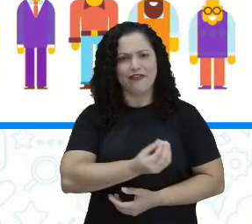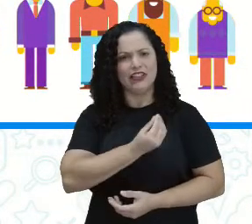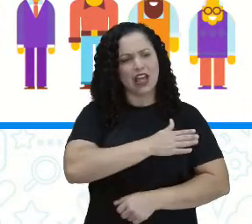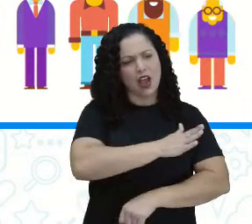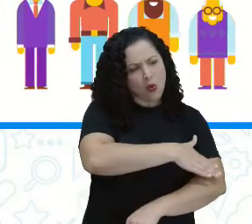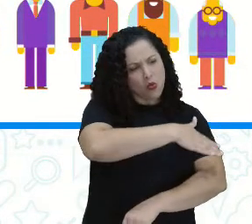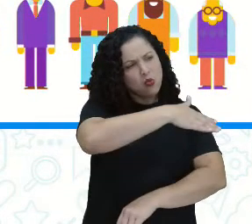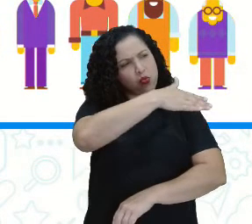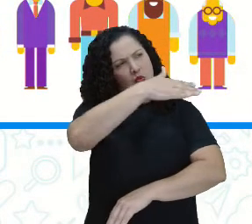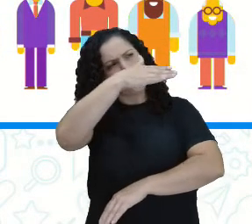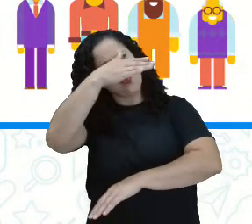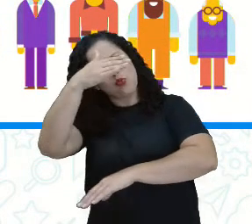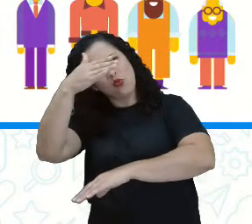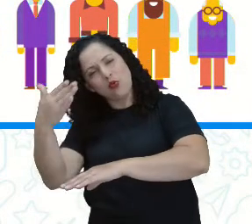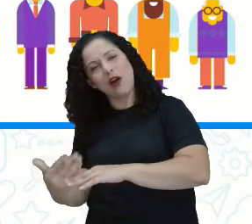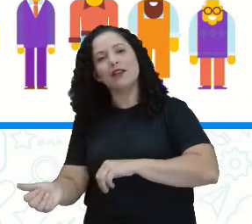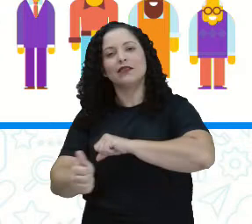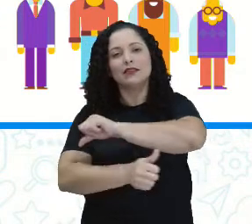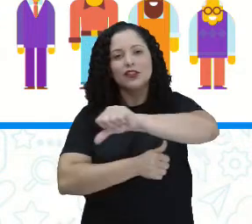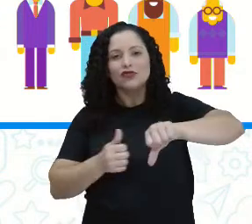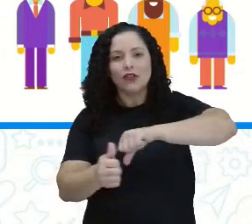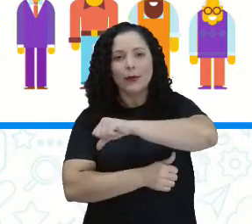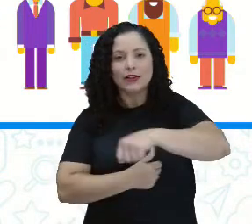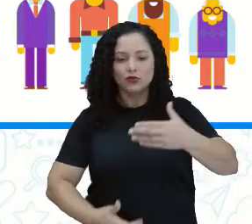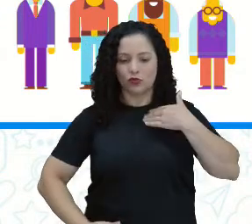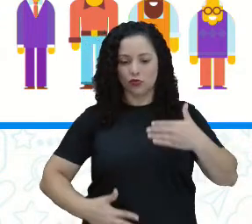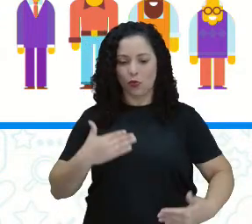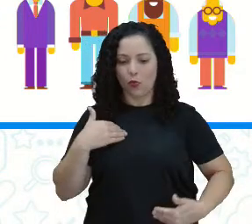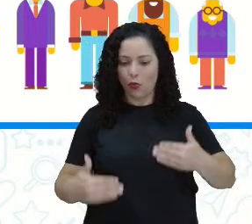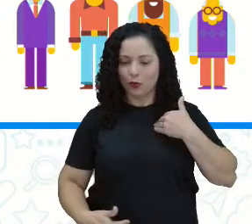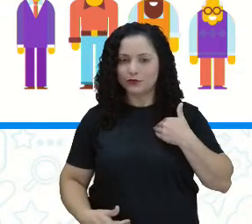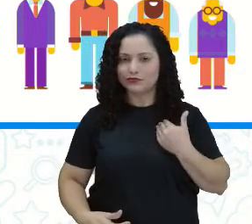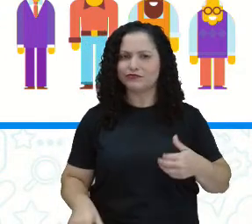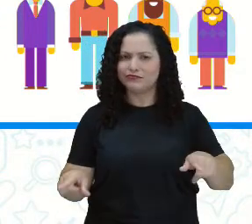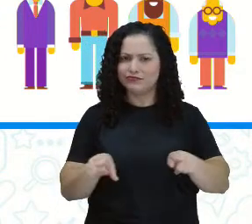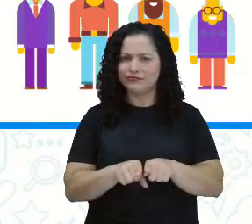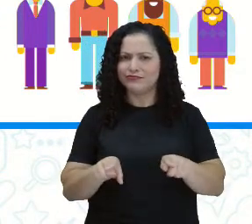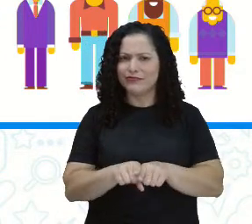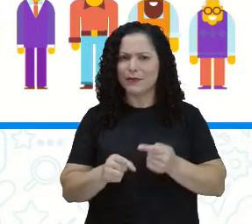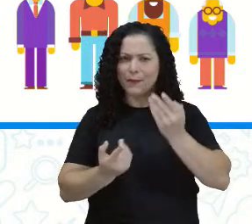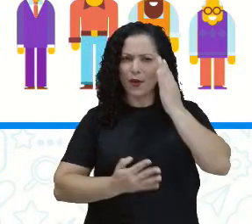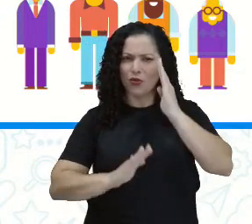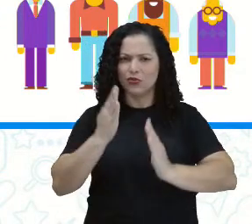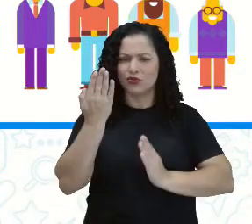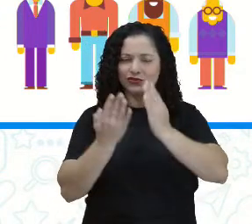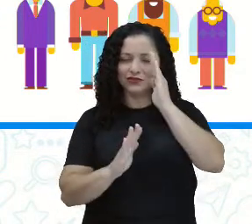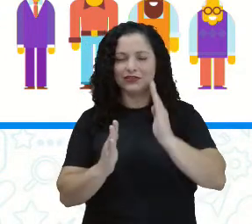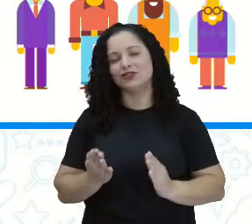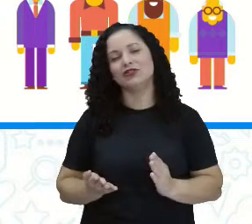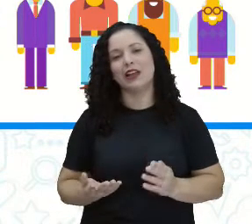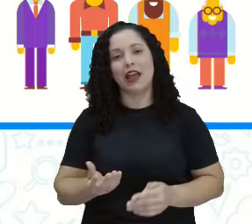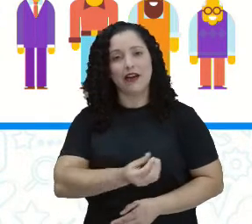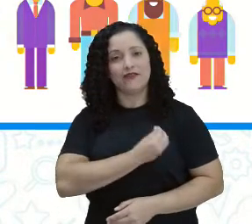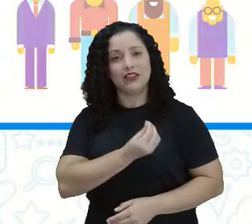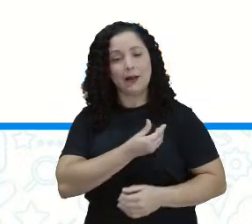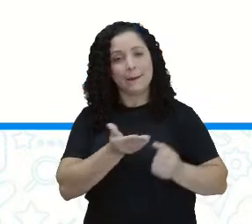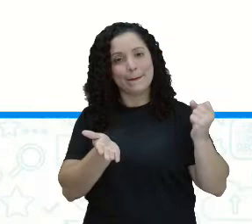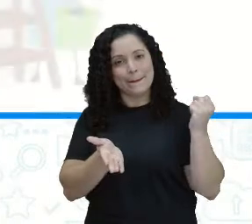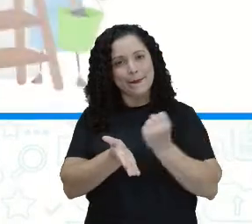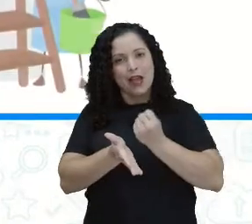por transformações físicas e biológicas. Na vida humana, passamos por várias fases, marcando nossa